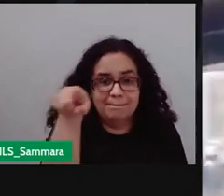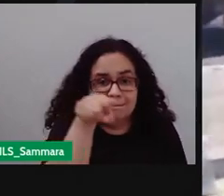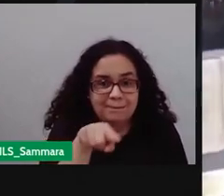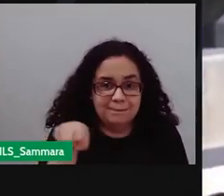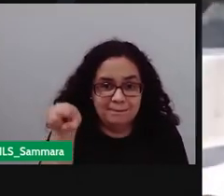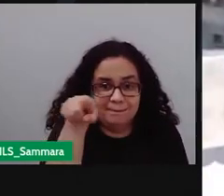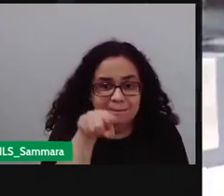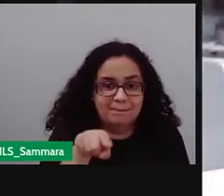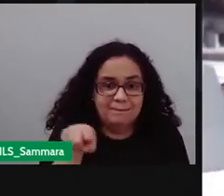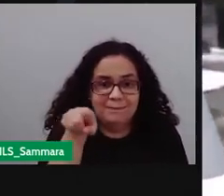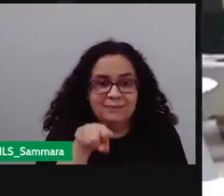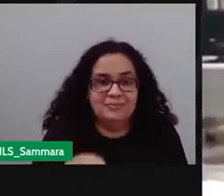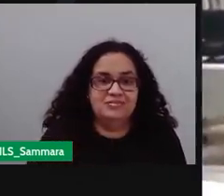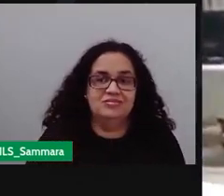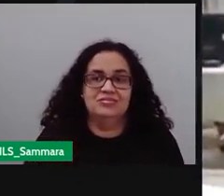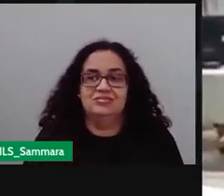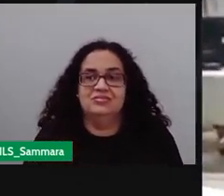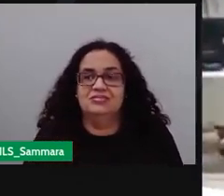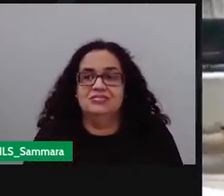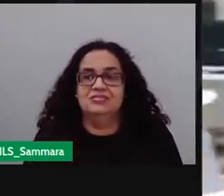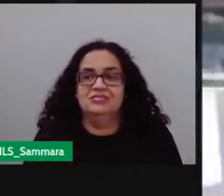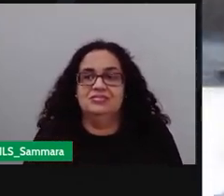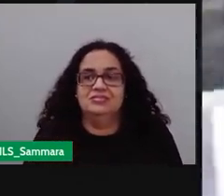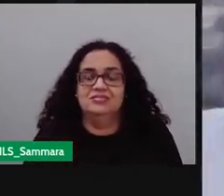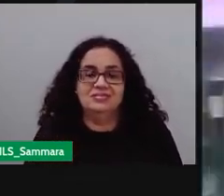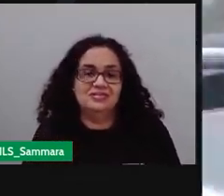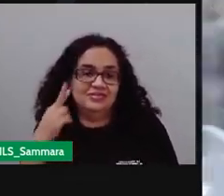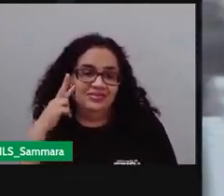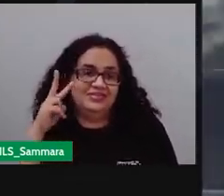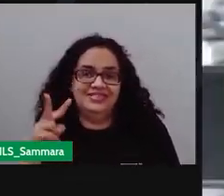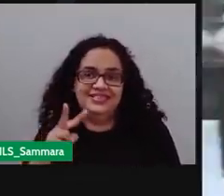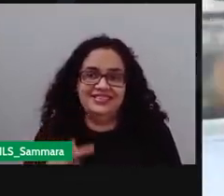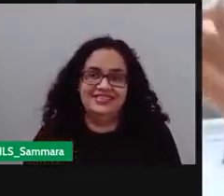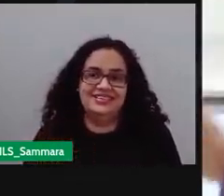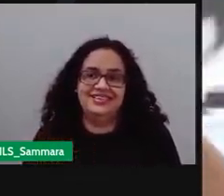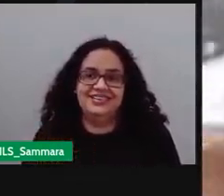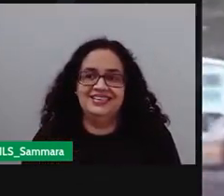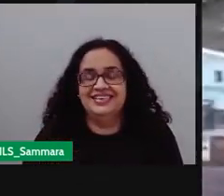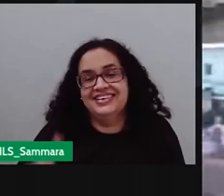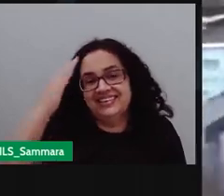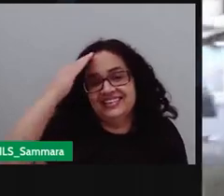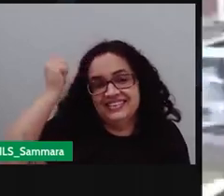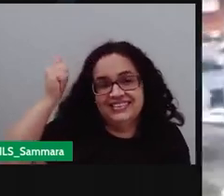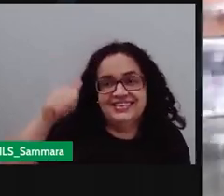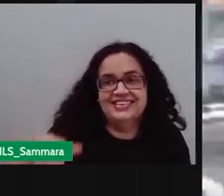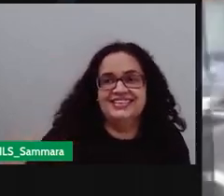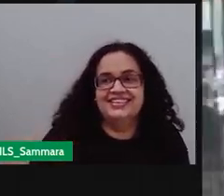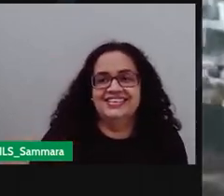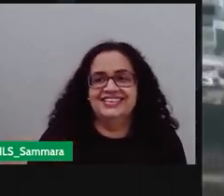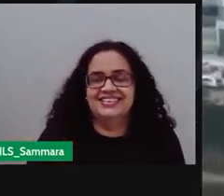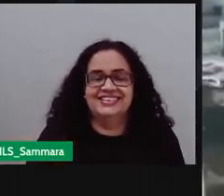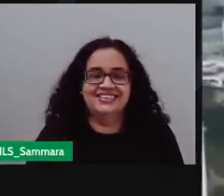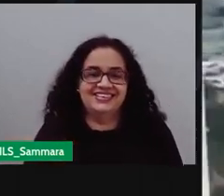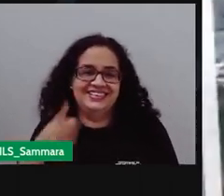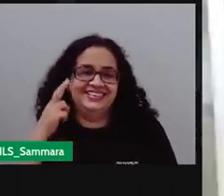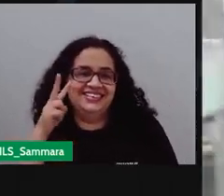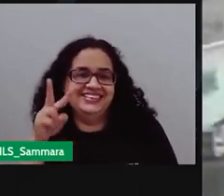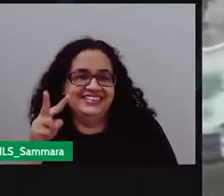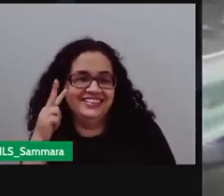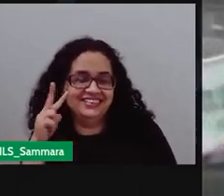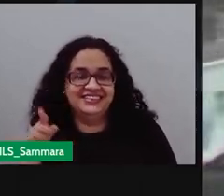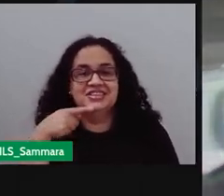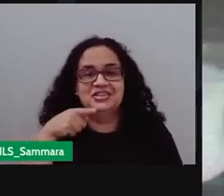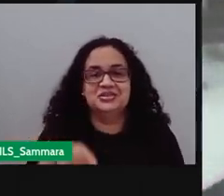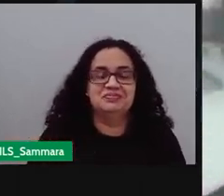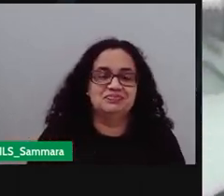pega a pauta com os assuntos que já foram curados por alguns dos nossos produtores e vai até o local dos acontecimentos checar